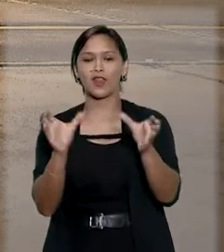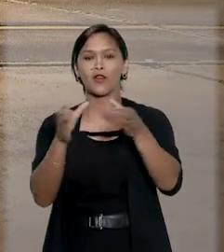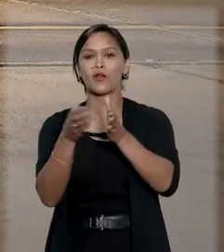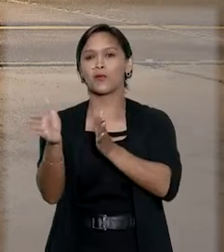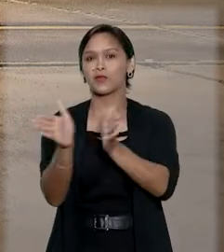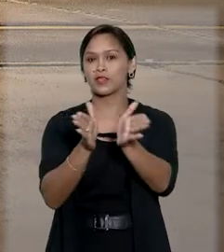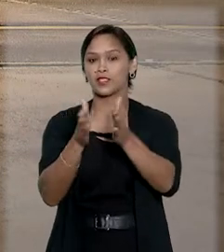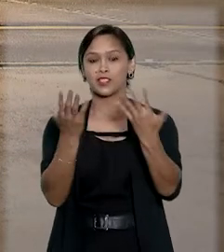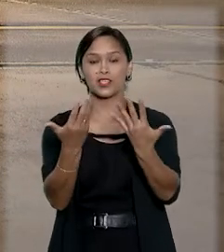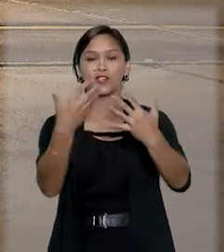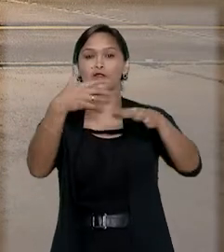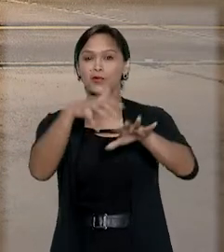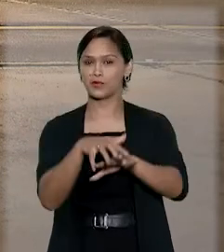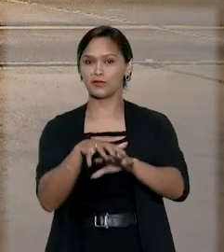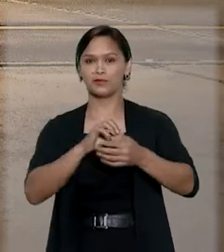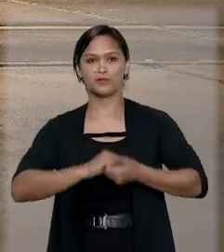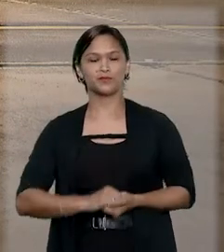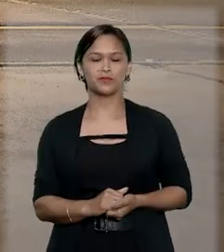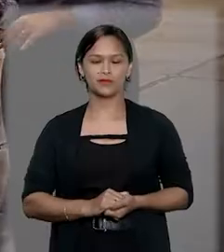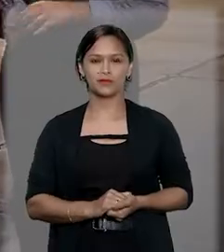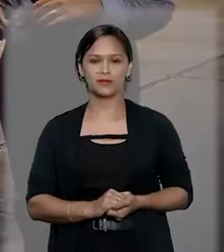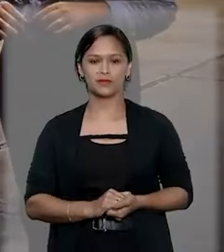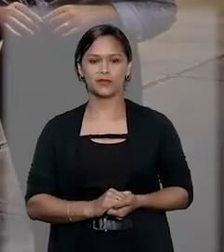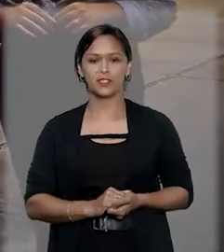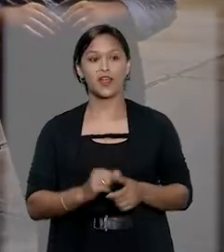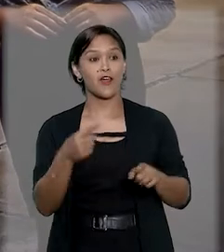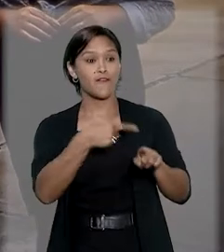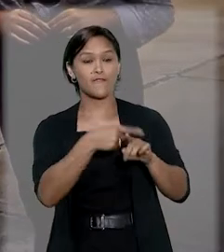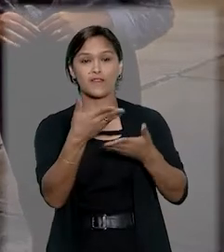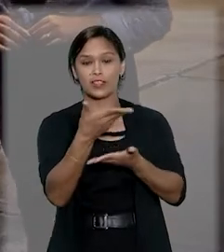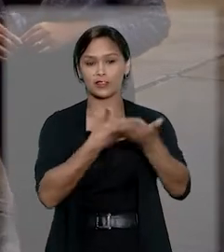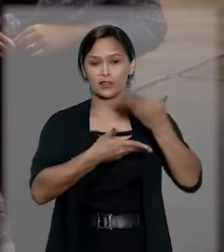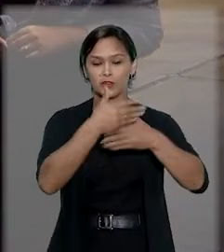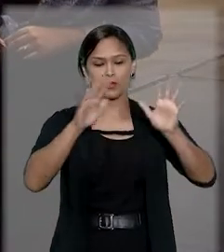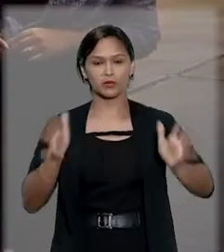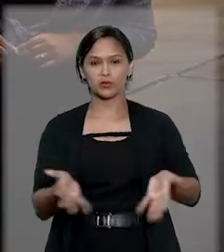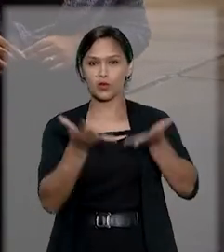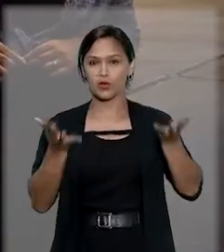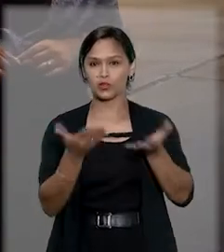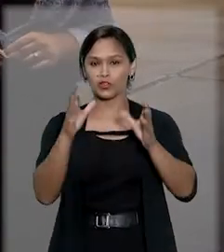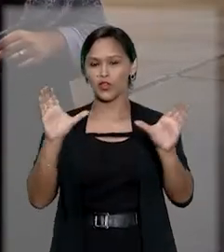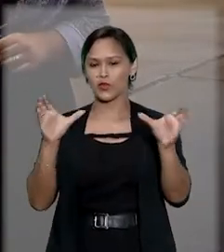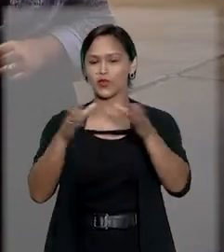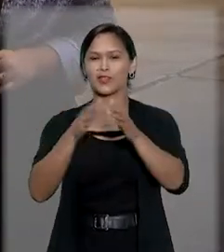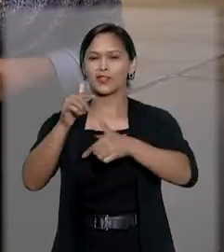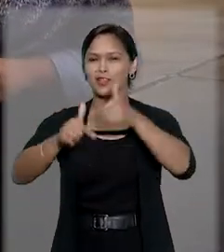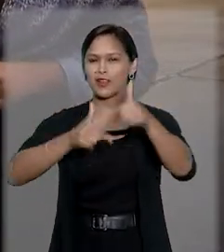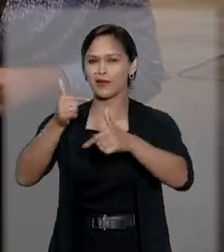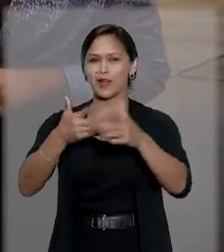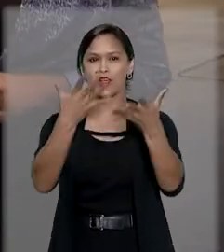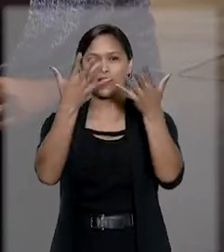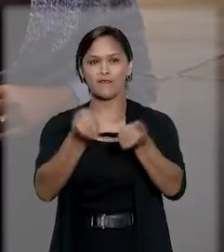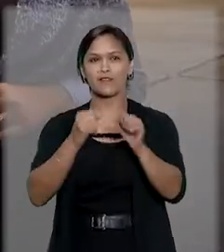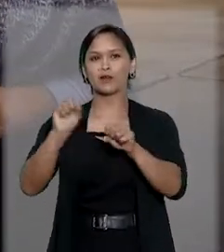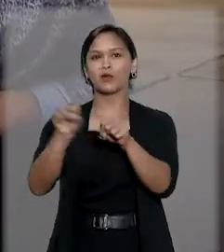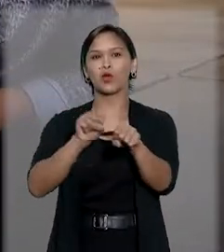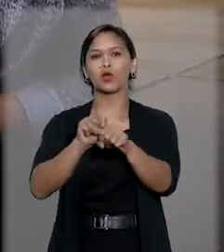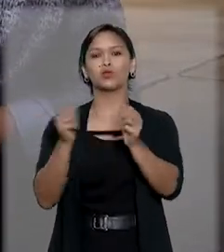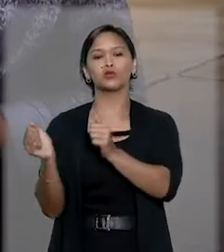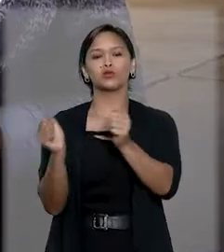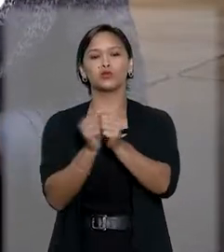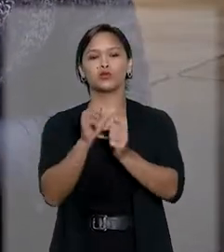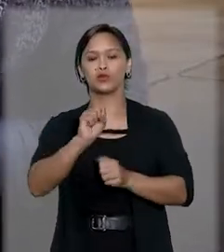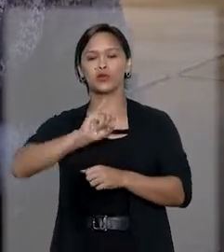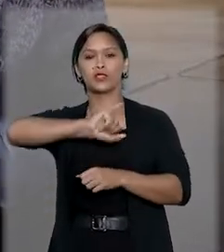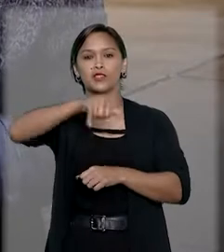Comissão de Acessibilidade e Inclusão. Faça a sua parte e motive a sua equipe de trabalho. Vamos construir